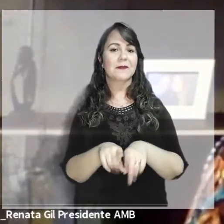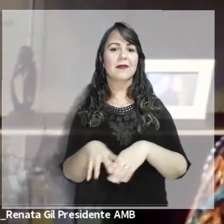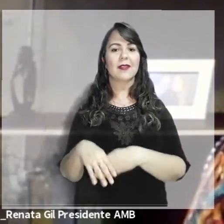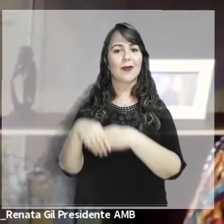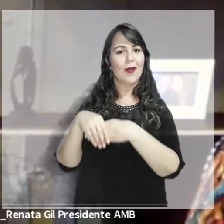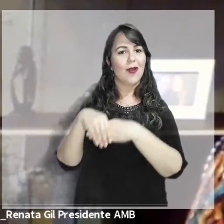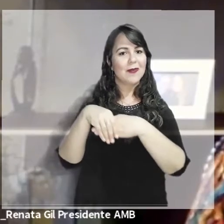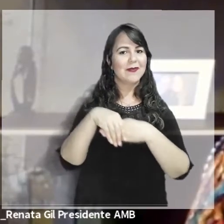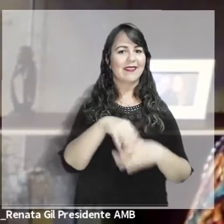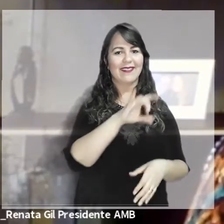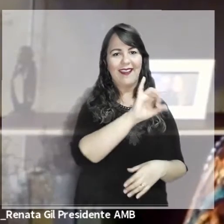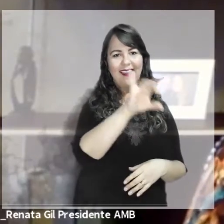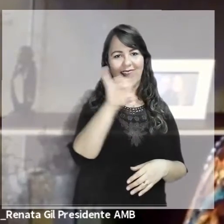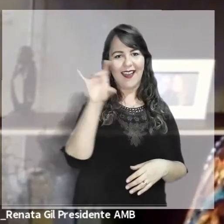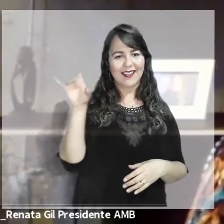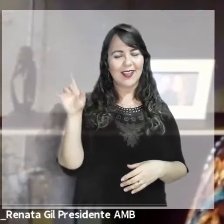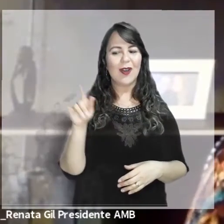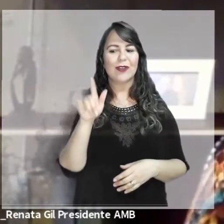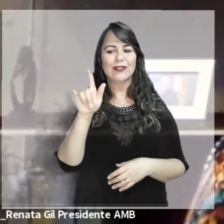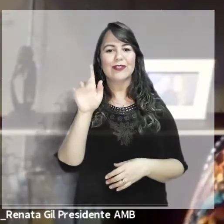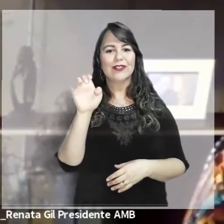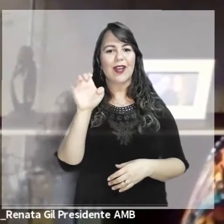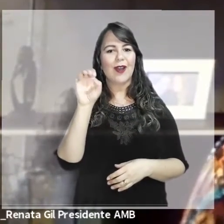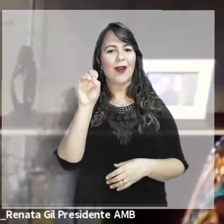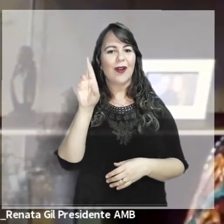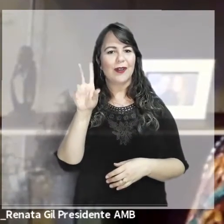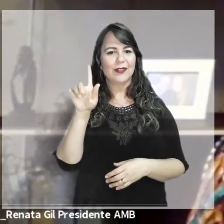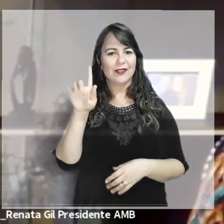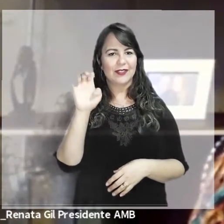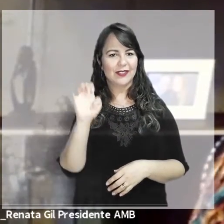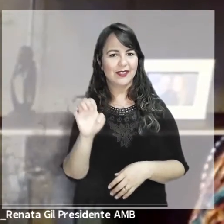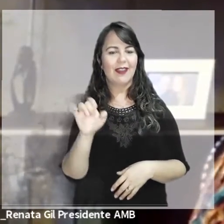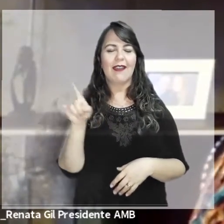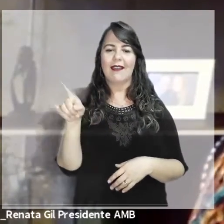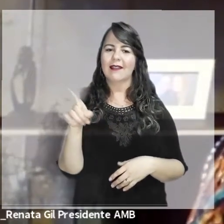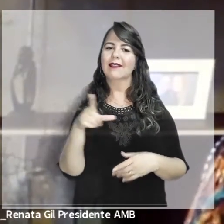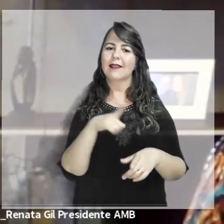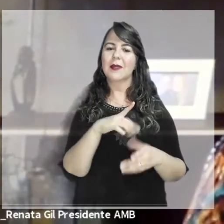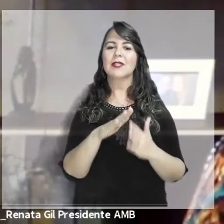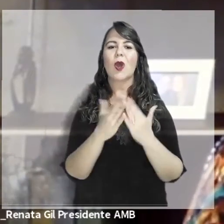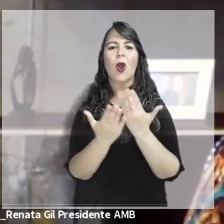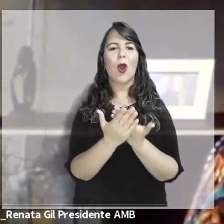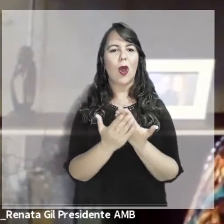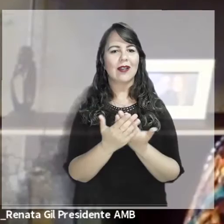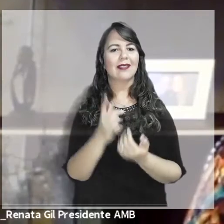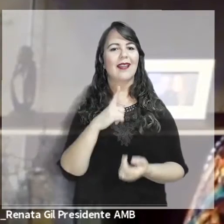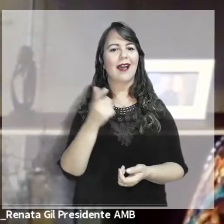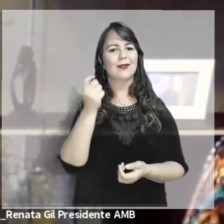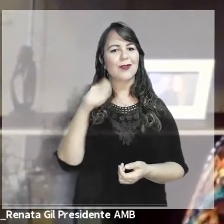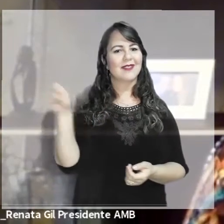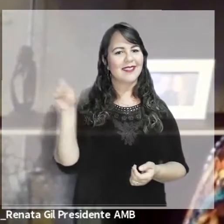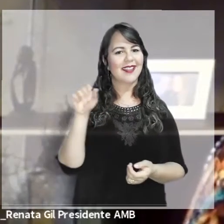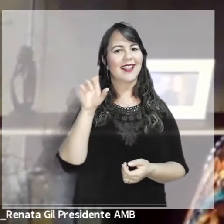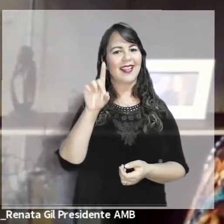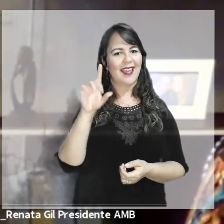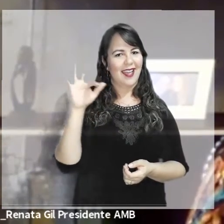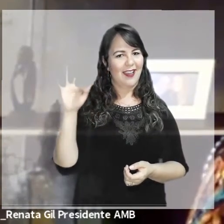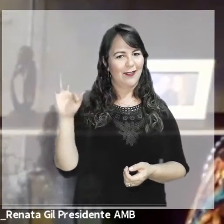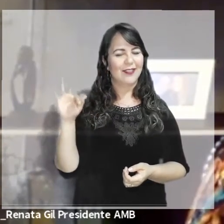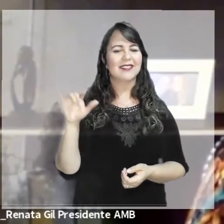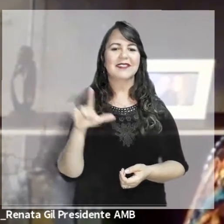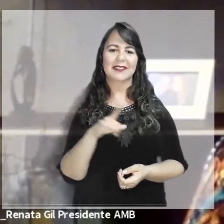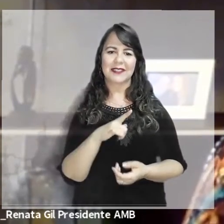escolas nas pessoas do desembargador George e da minha colega Marília, que é representante da escola